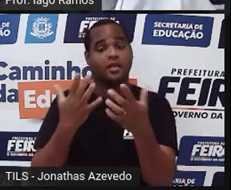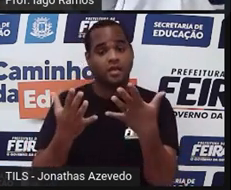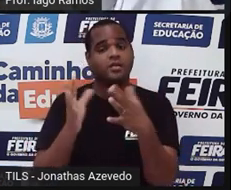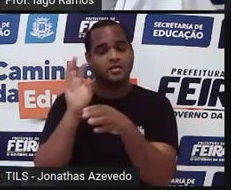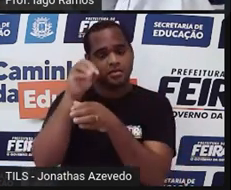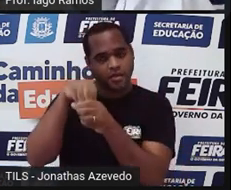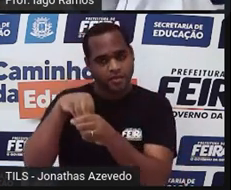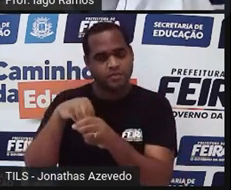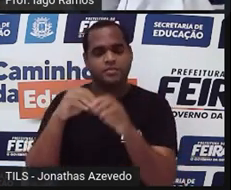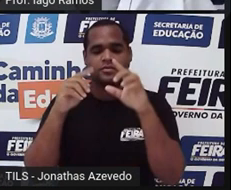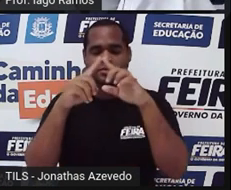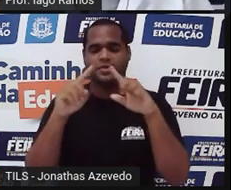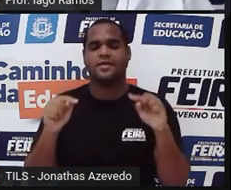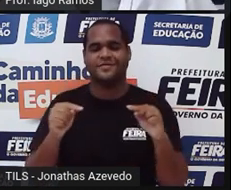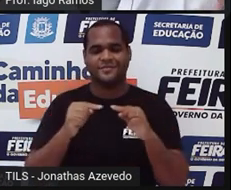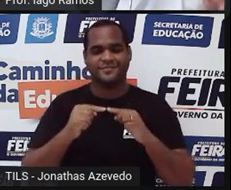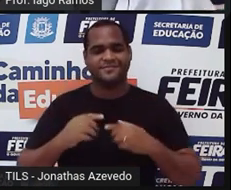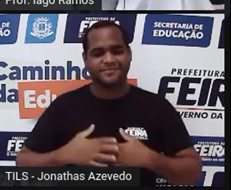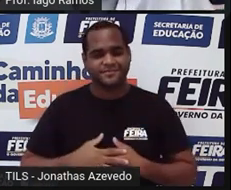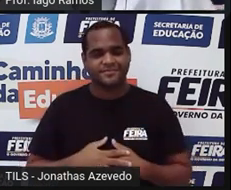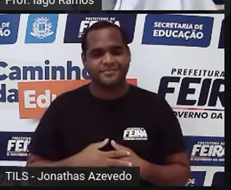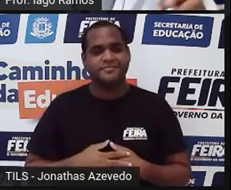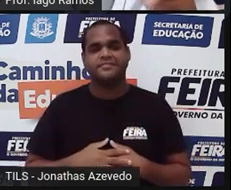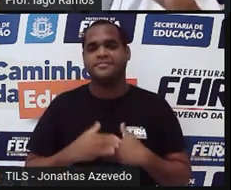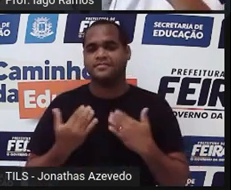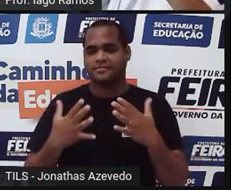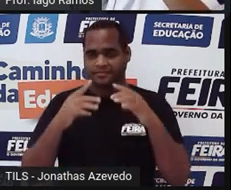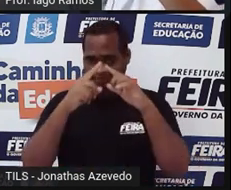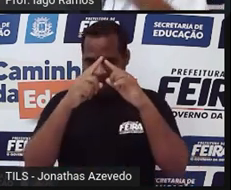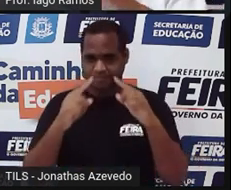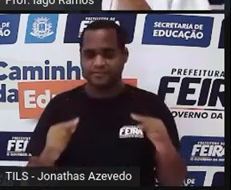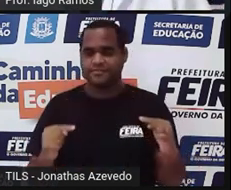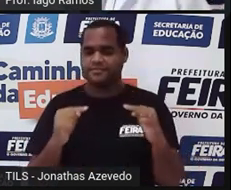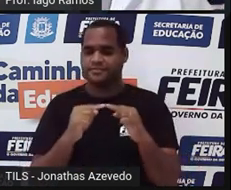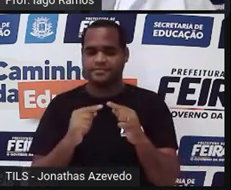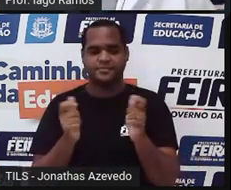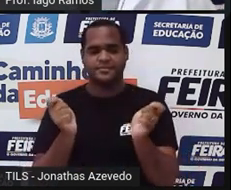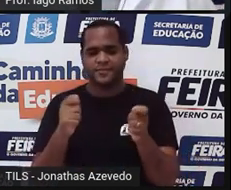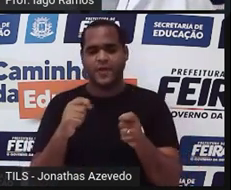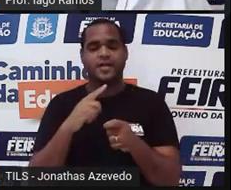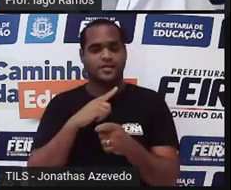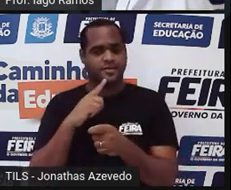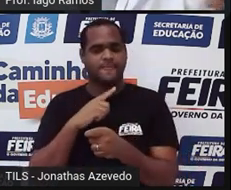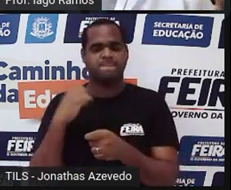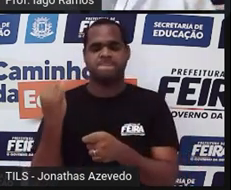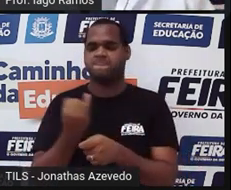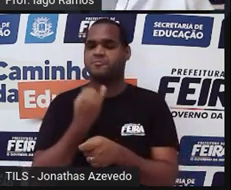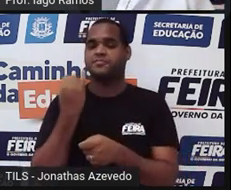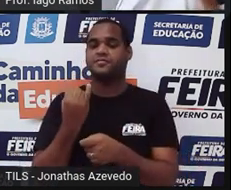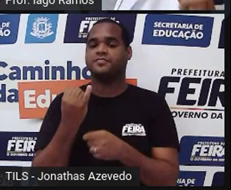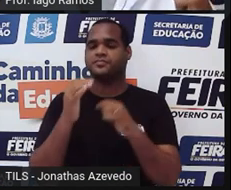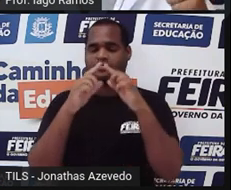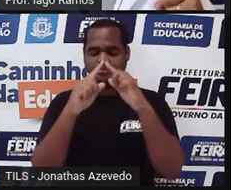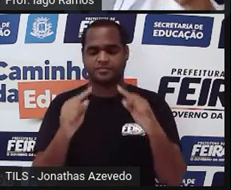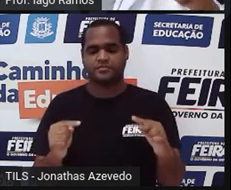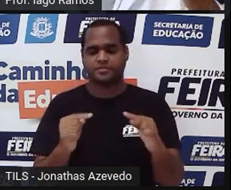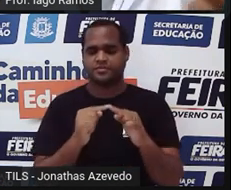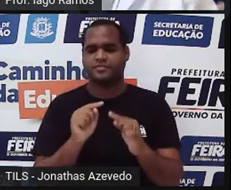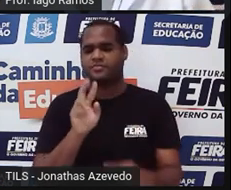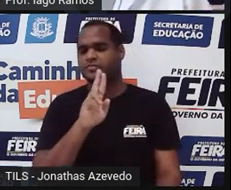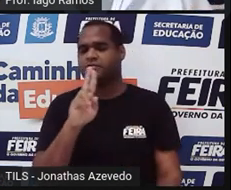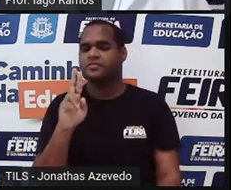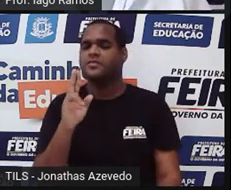estão dentro do triângulo. Então, o triângulo, né? Tem esses elementos aí, e o triângulo, olha o nome,